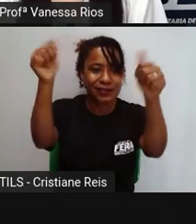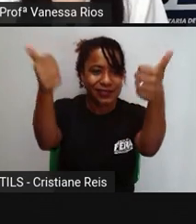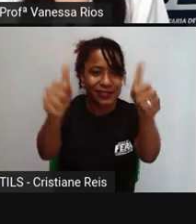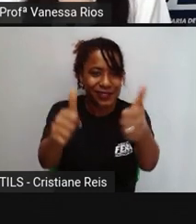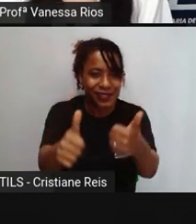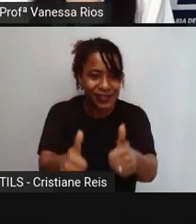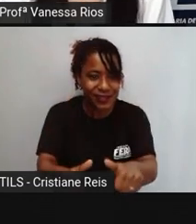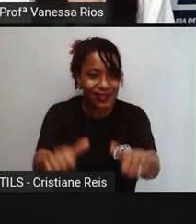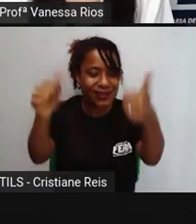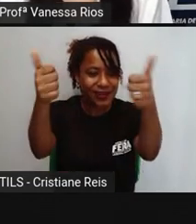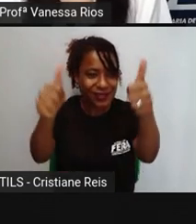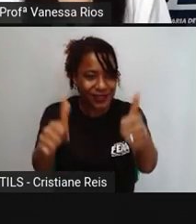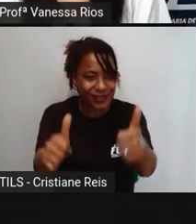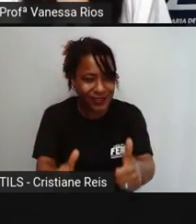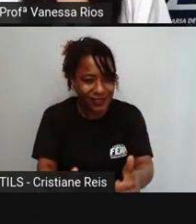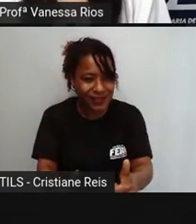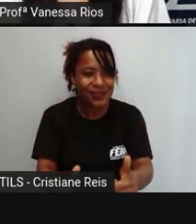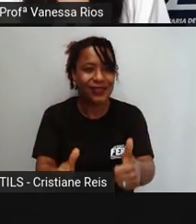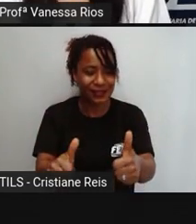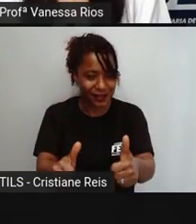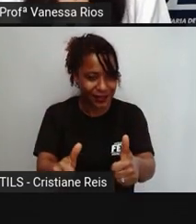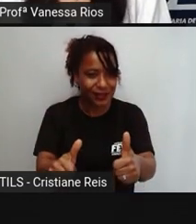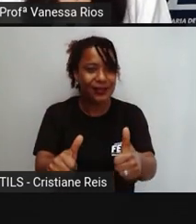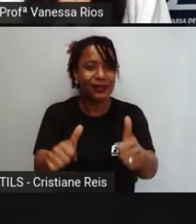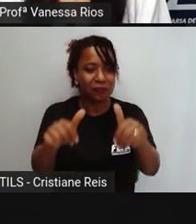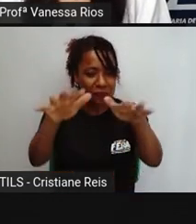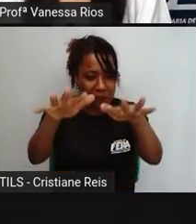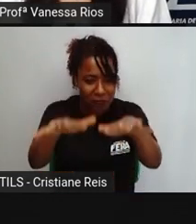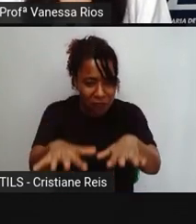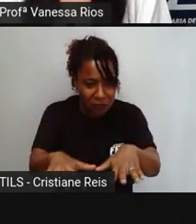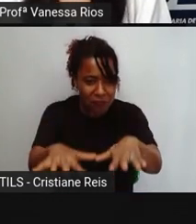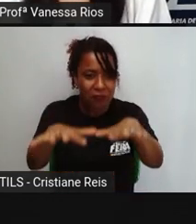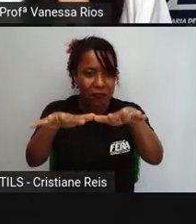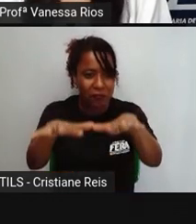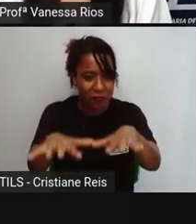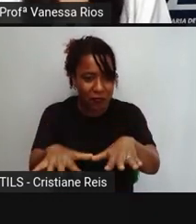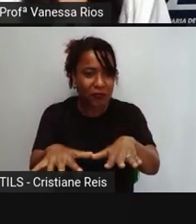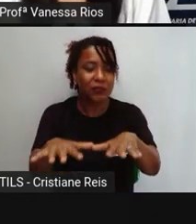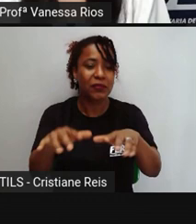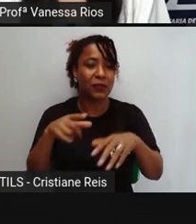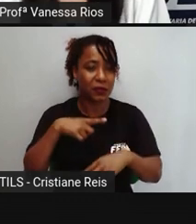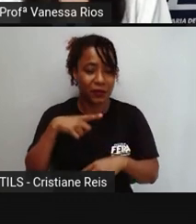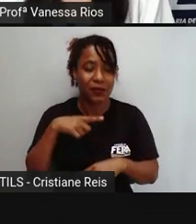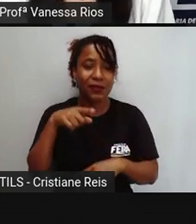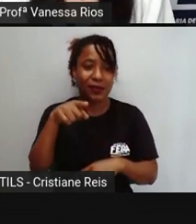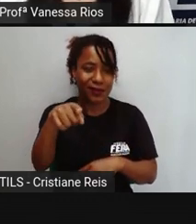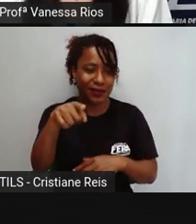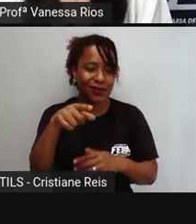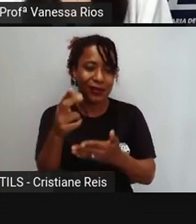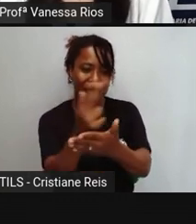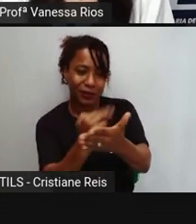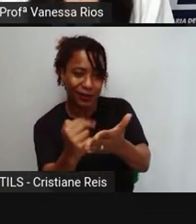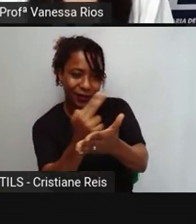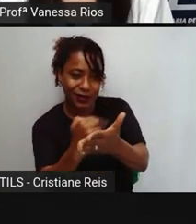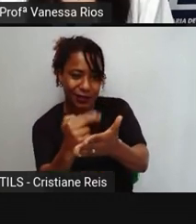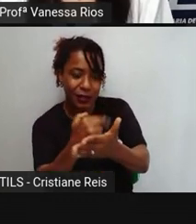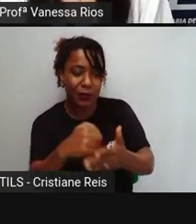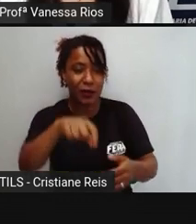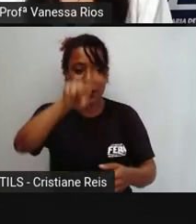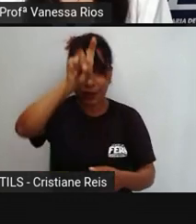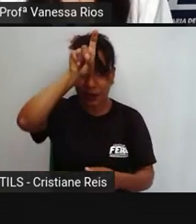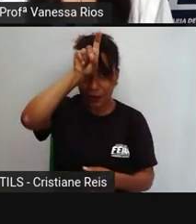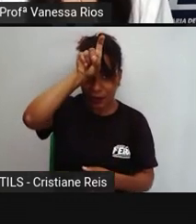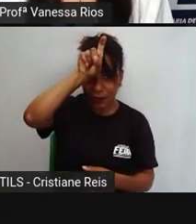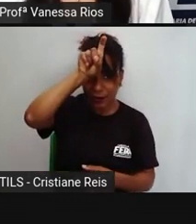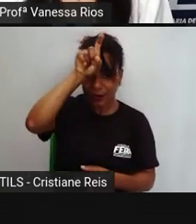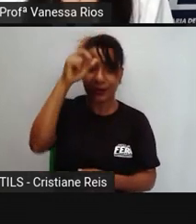tinham como se fosse duas formas diferentes de se comunicar através das imagens, dos desenhos, e formavam naquele momento